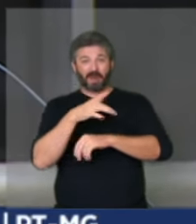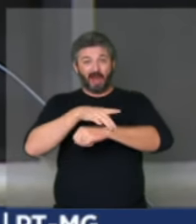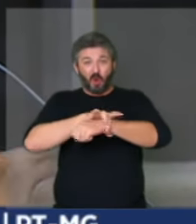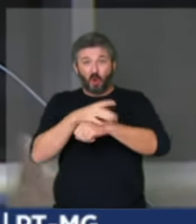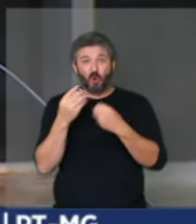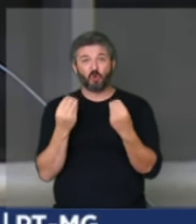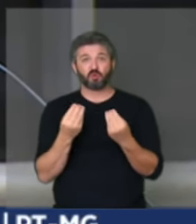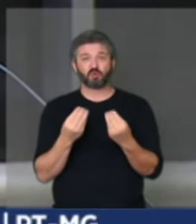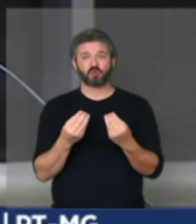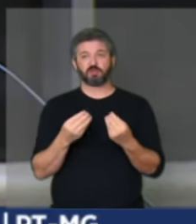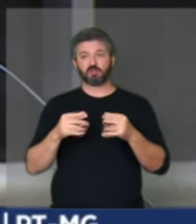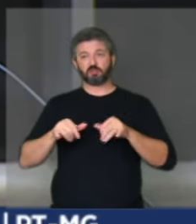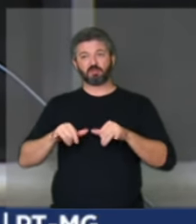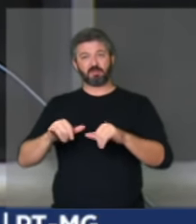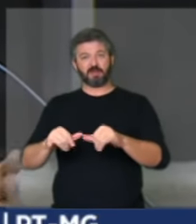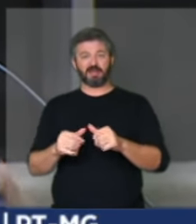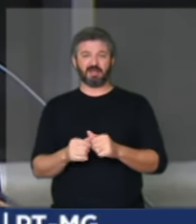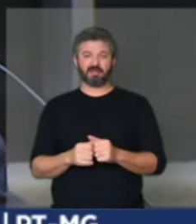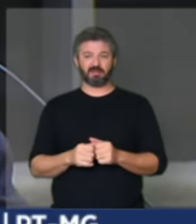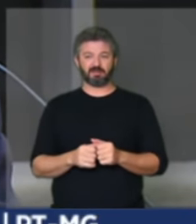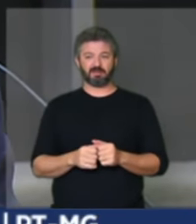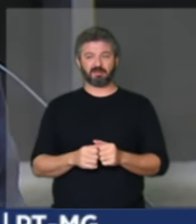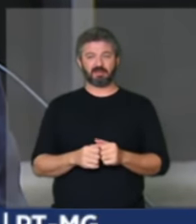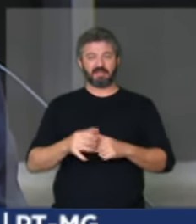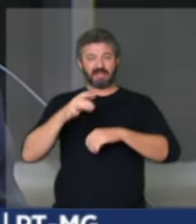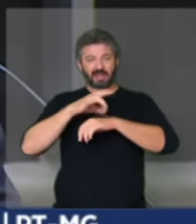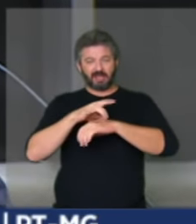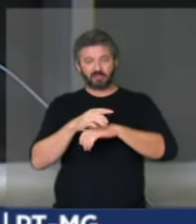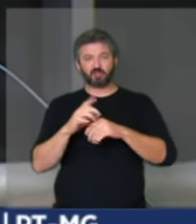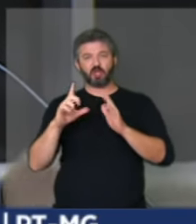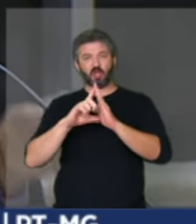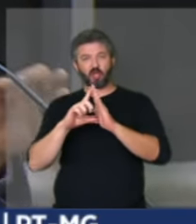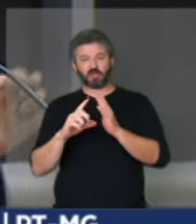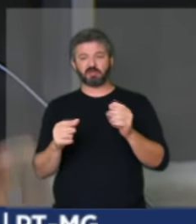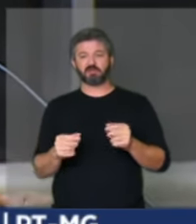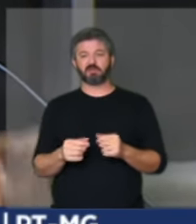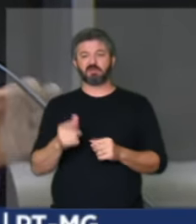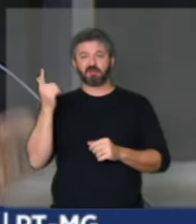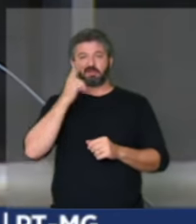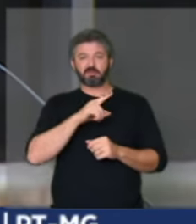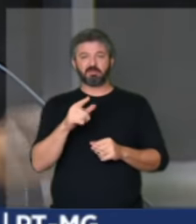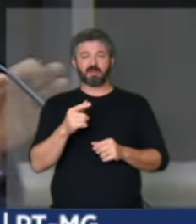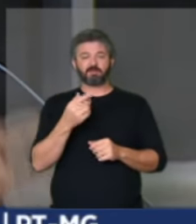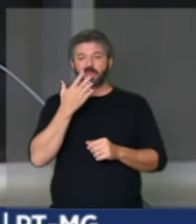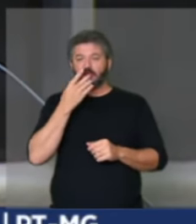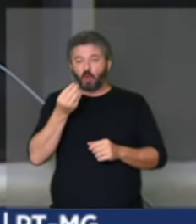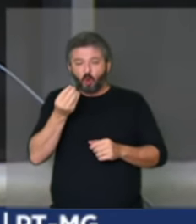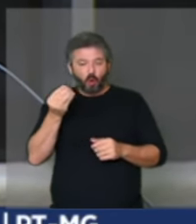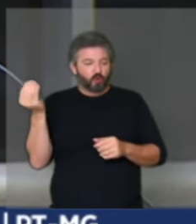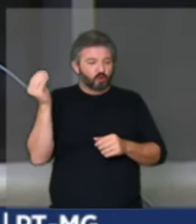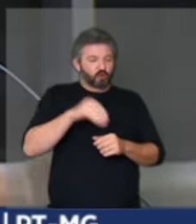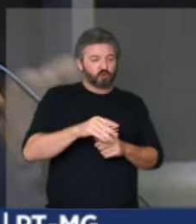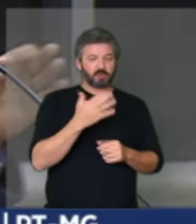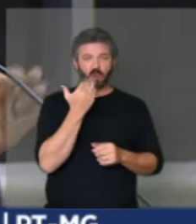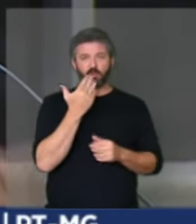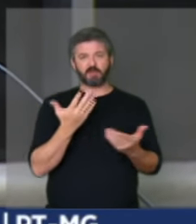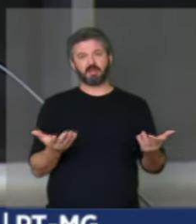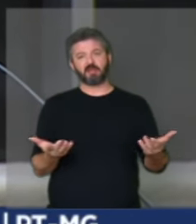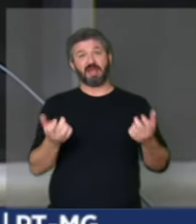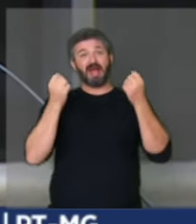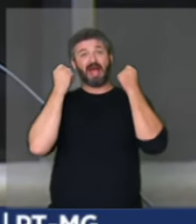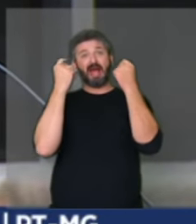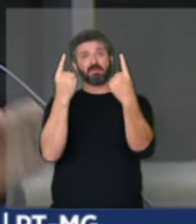no mercado no açougue para poder colocar gosto de carne na comida é um